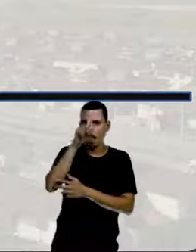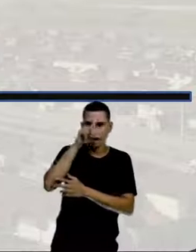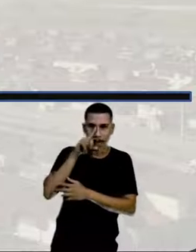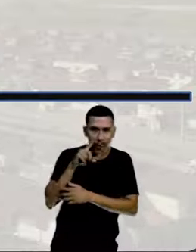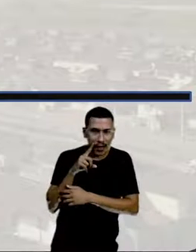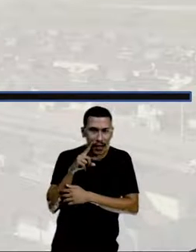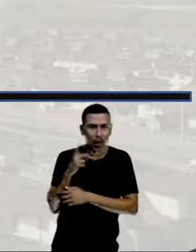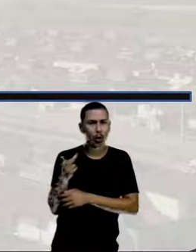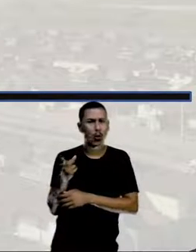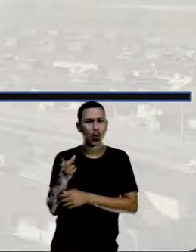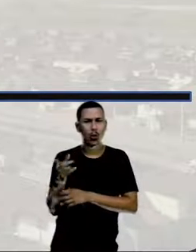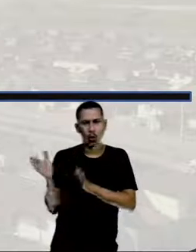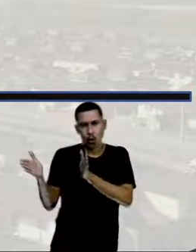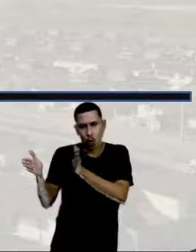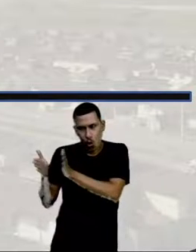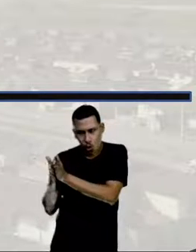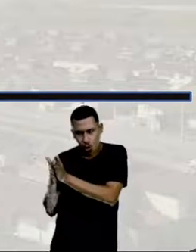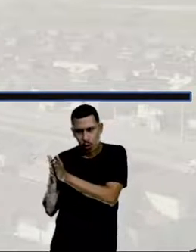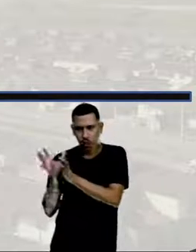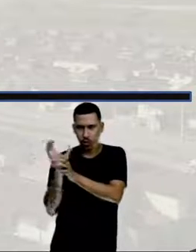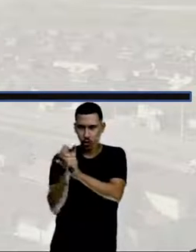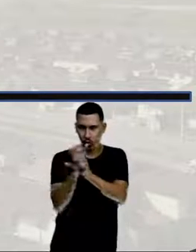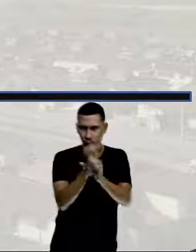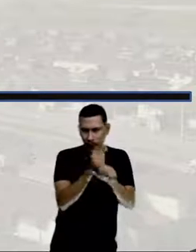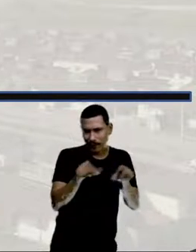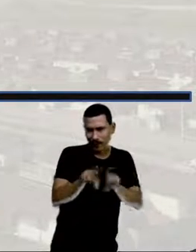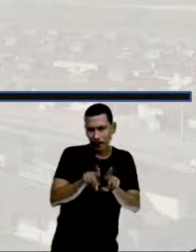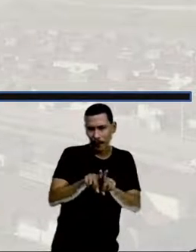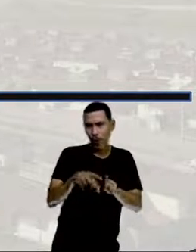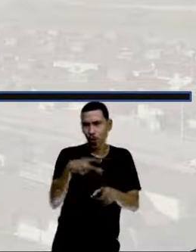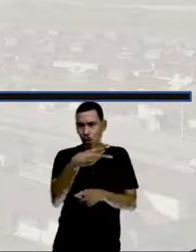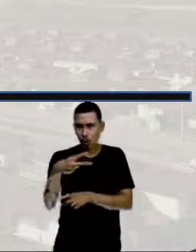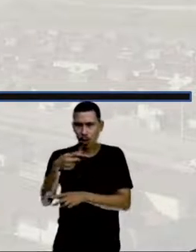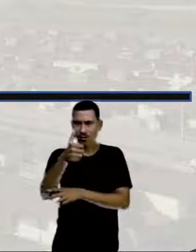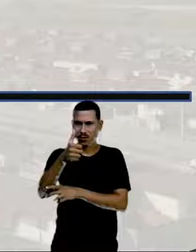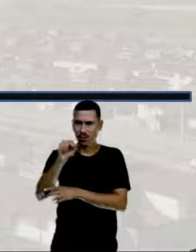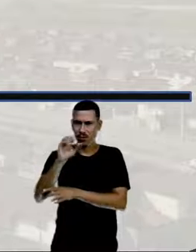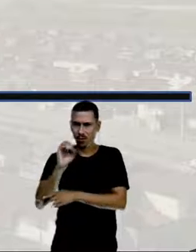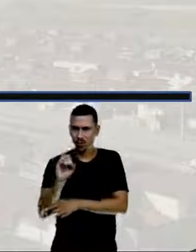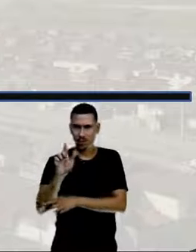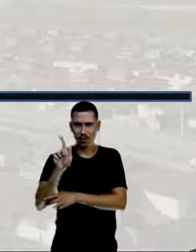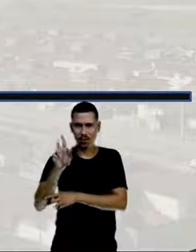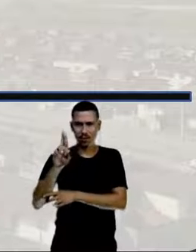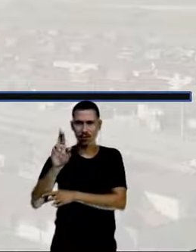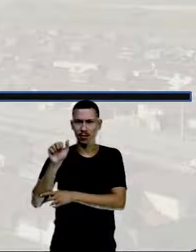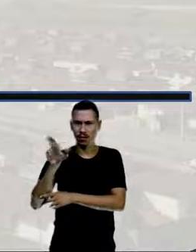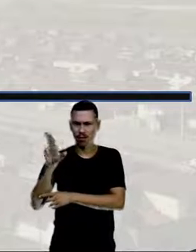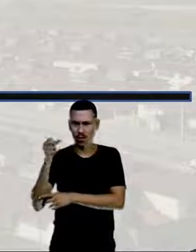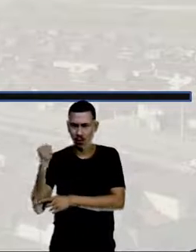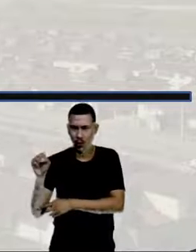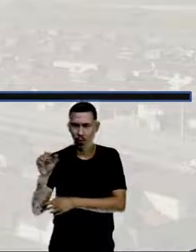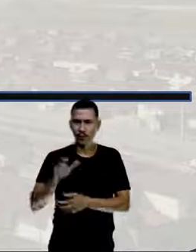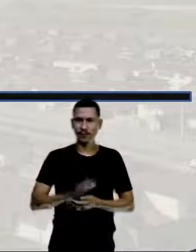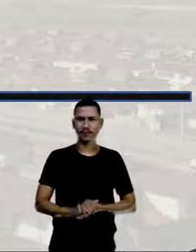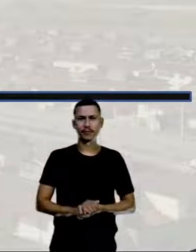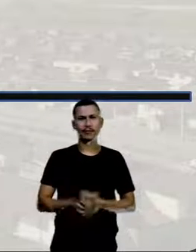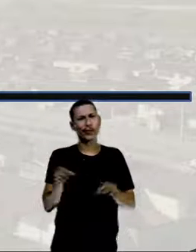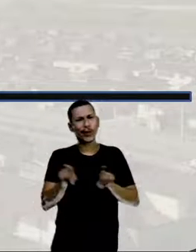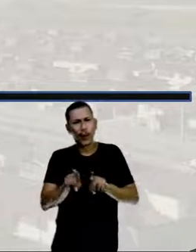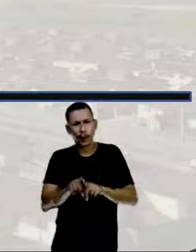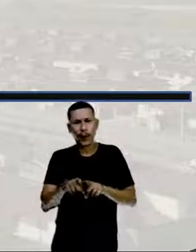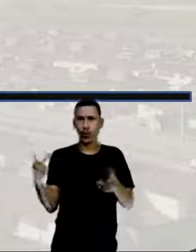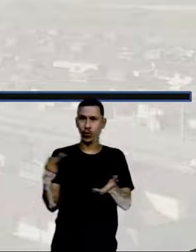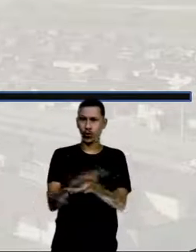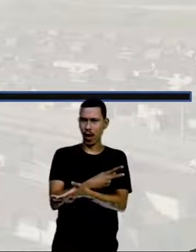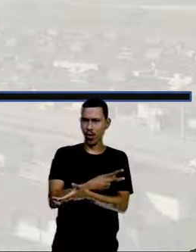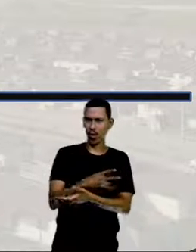eles estão do mesmo lado, e somados, eles também vão dar 180 graus. Tá certo? O mesmo vai acontecer com